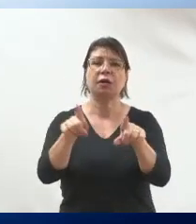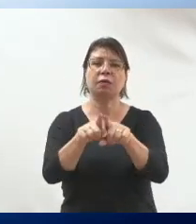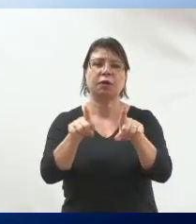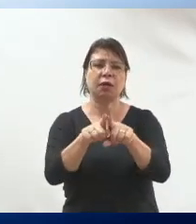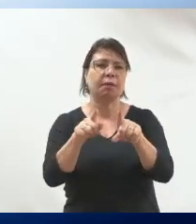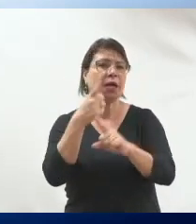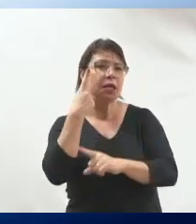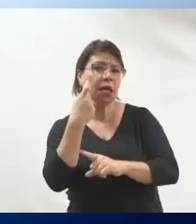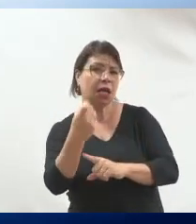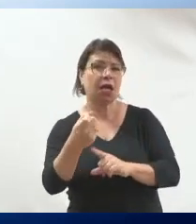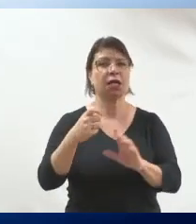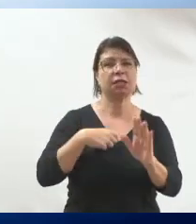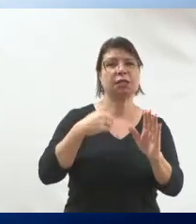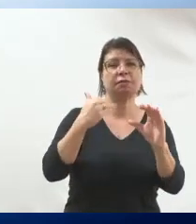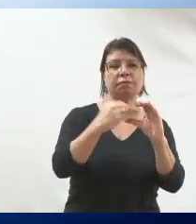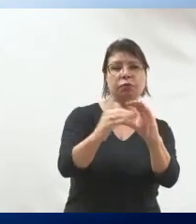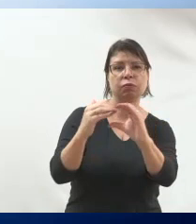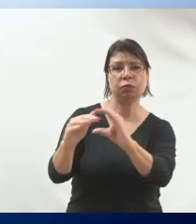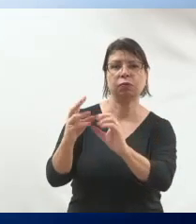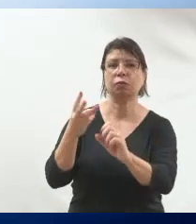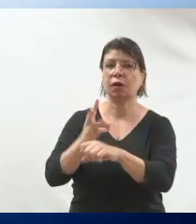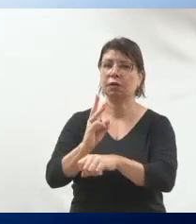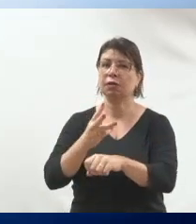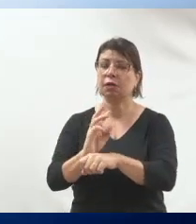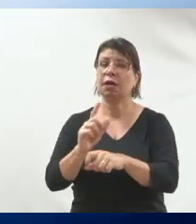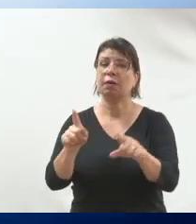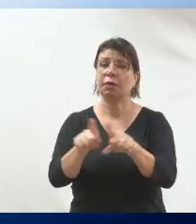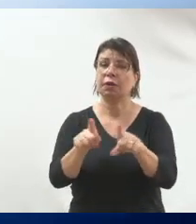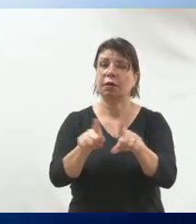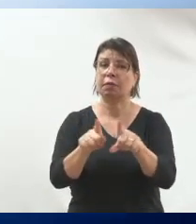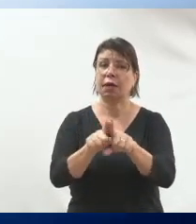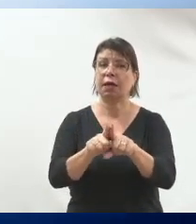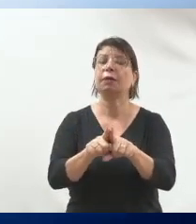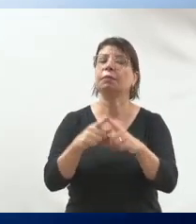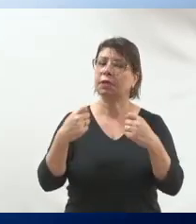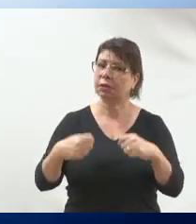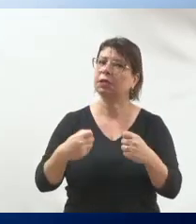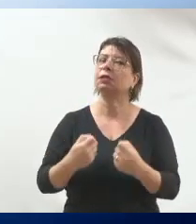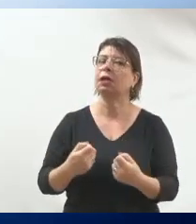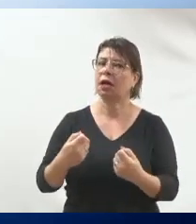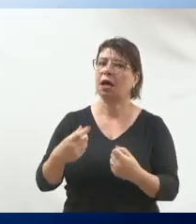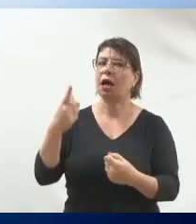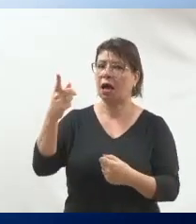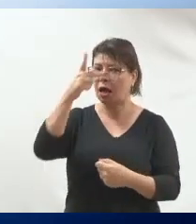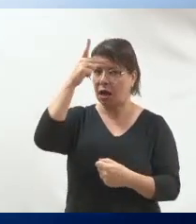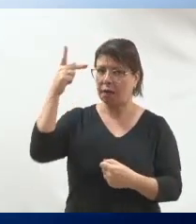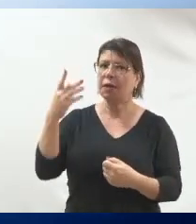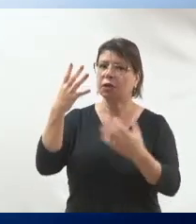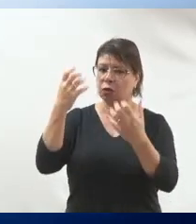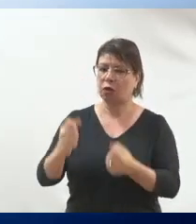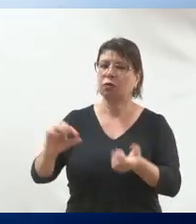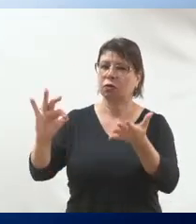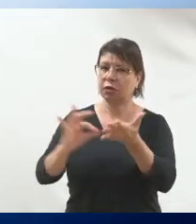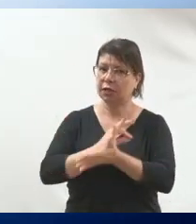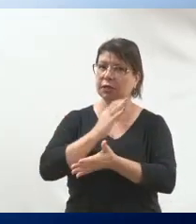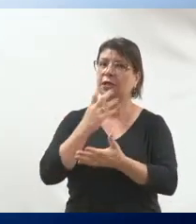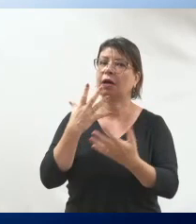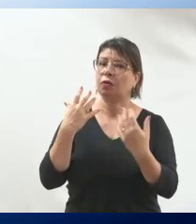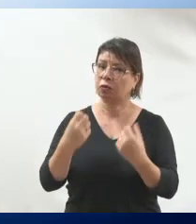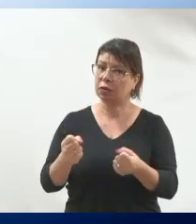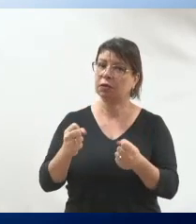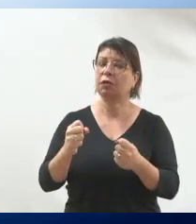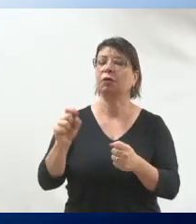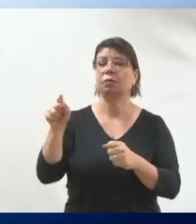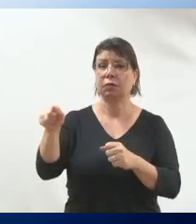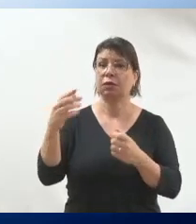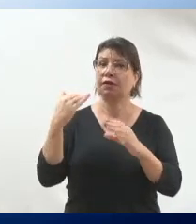cidadão, autorização expressa para o envio, porque a legislação obriga você a ter uma autorização do